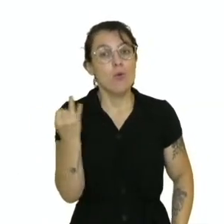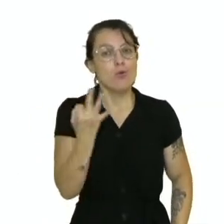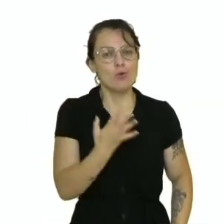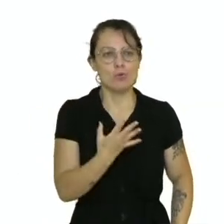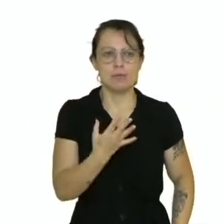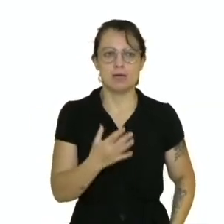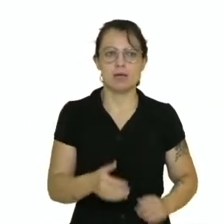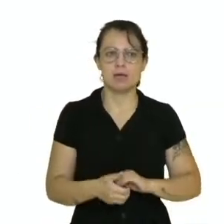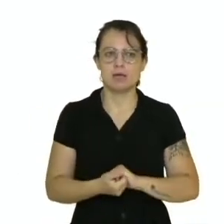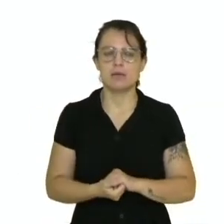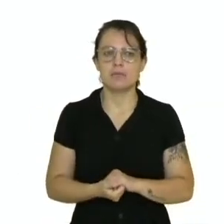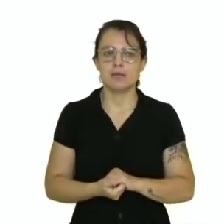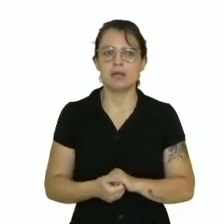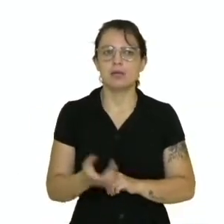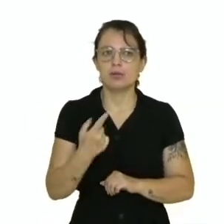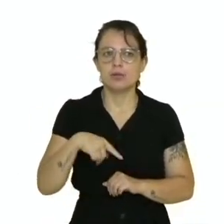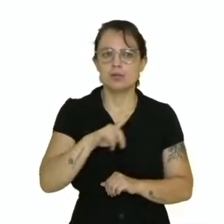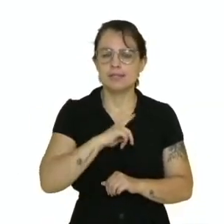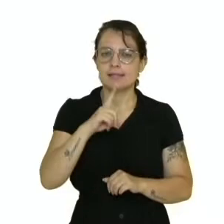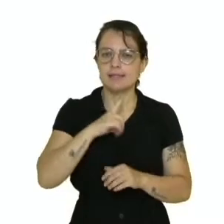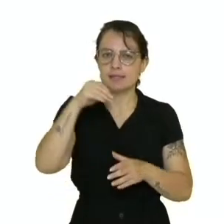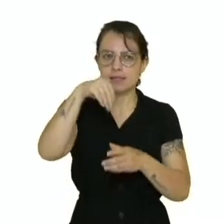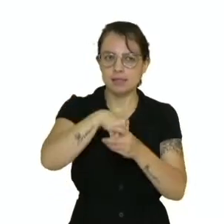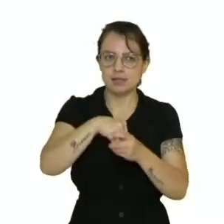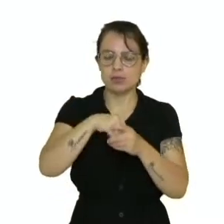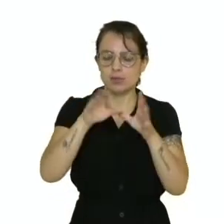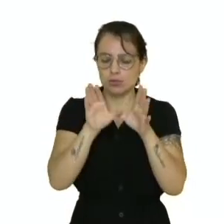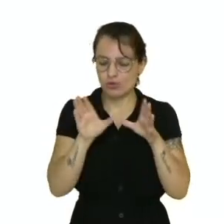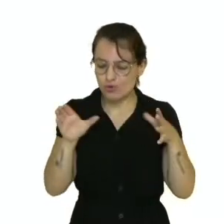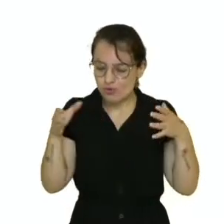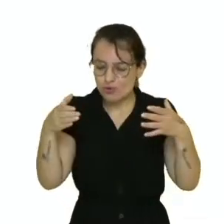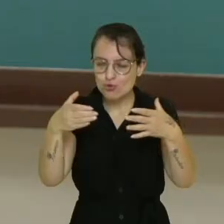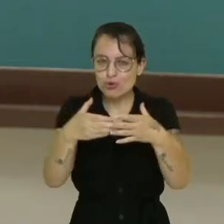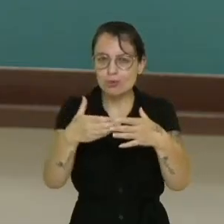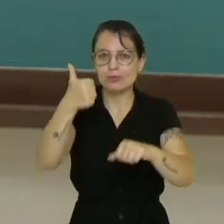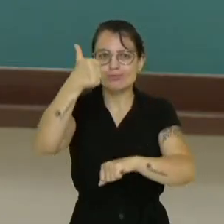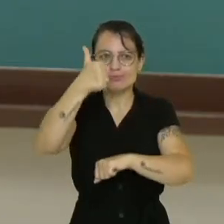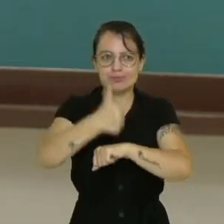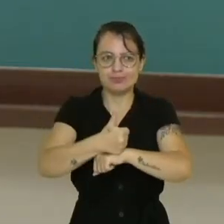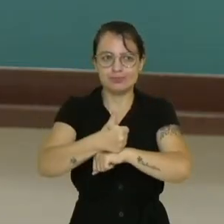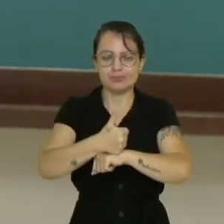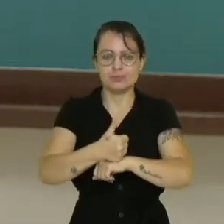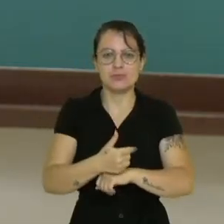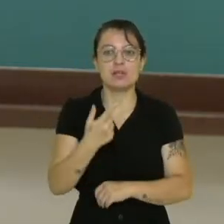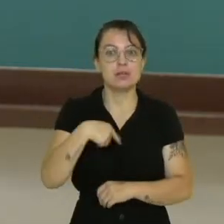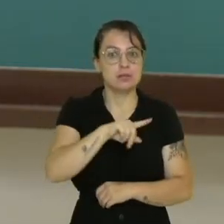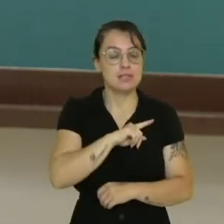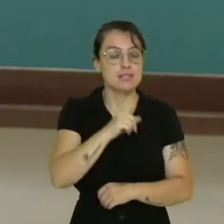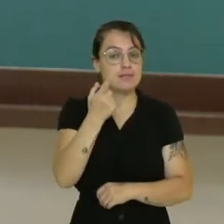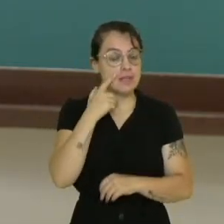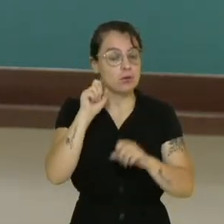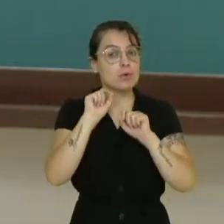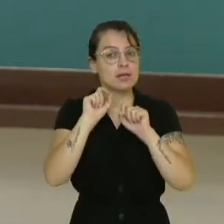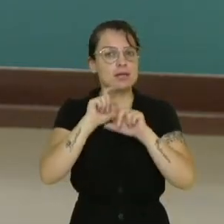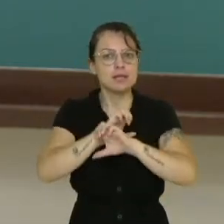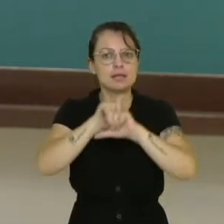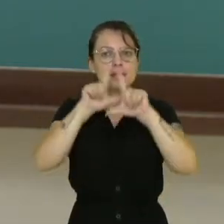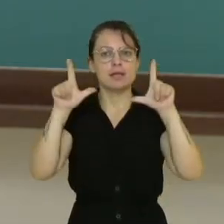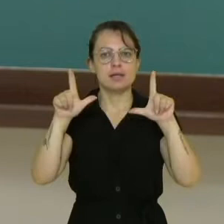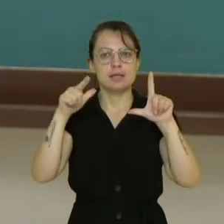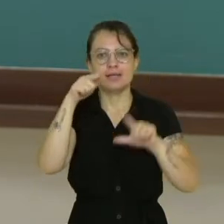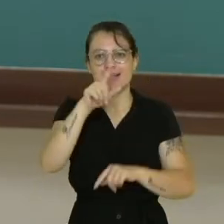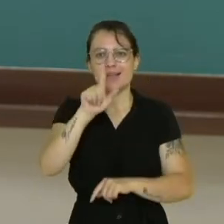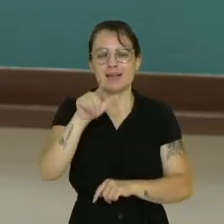funções. Nós temos então a equipe diretiva da escola, um ponto muito interessante até para deixarmos claro. A equipe